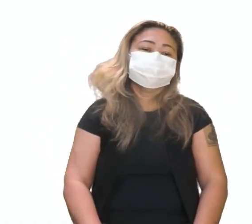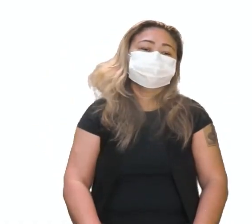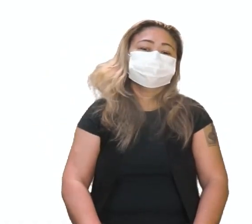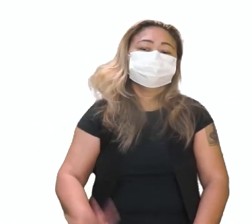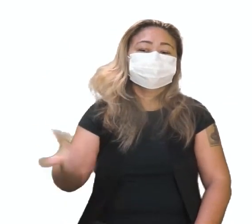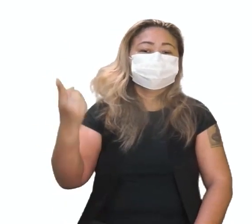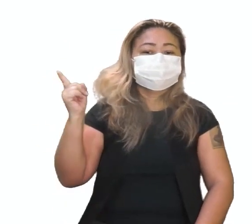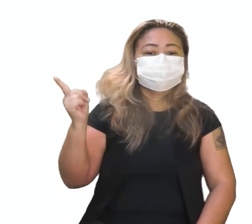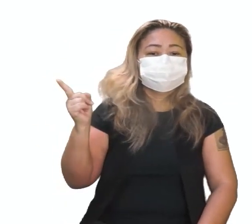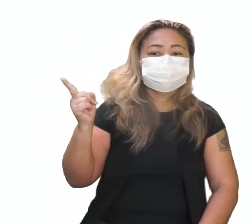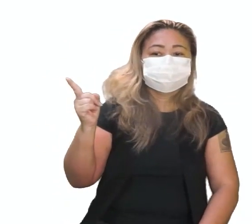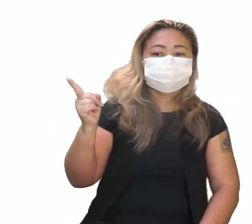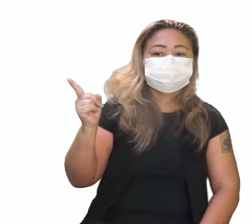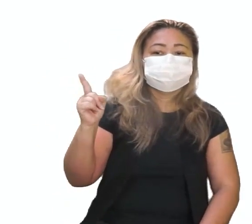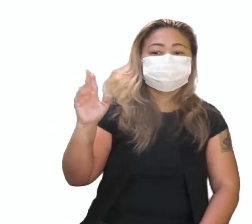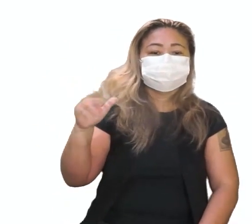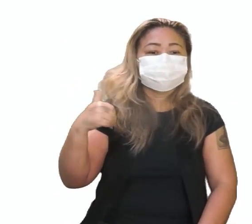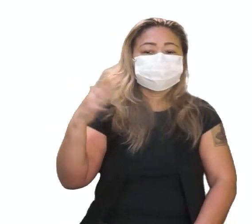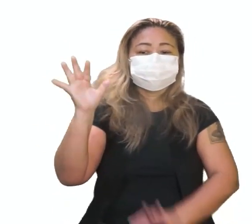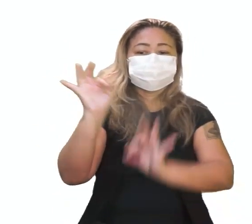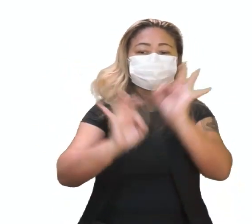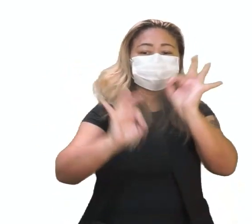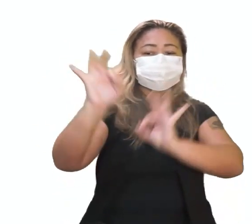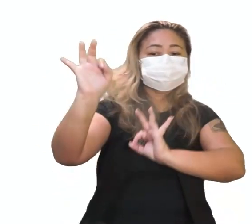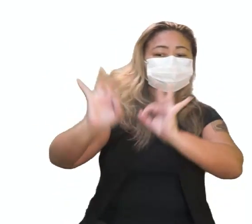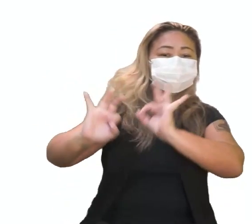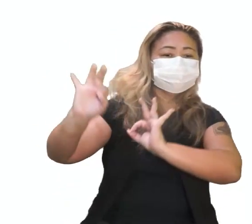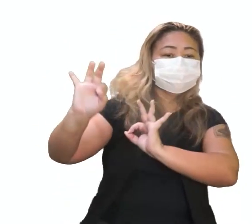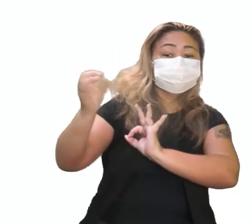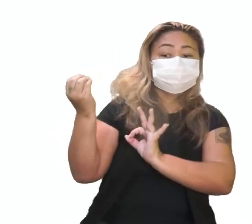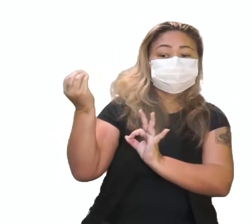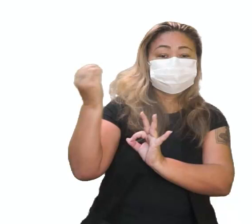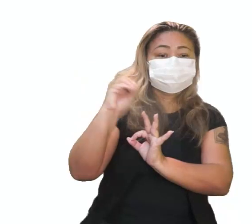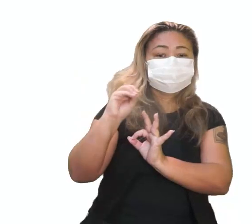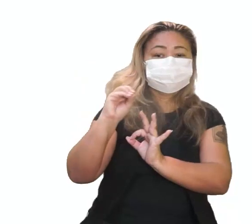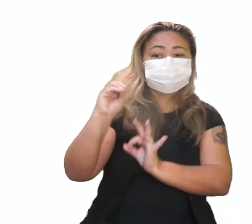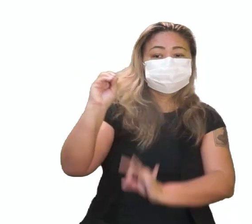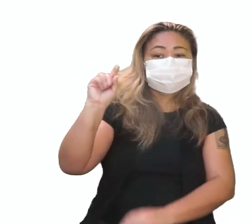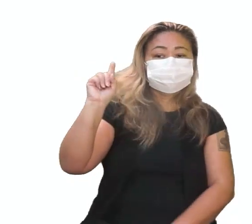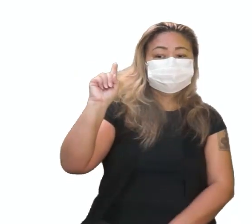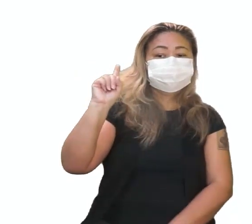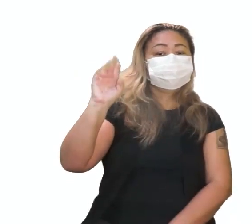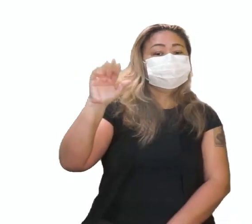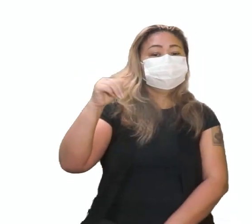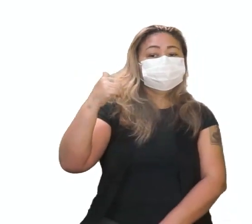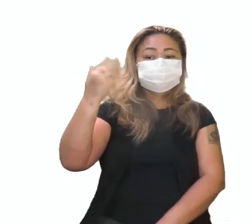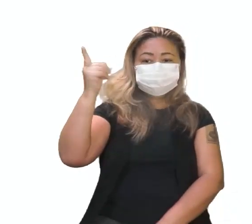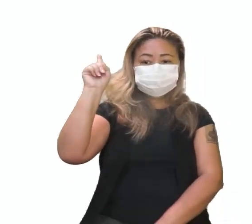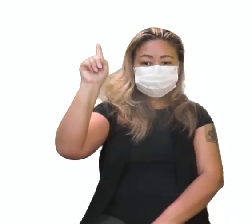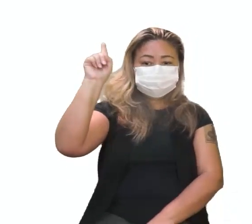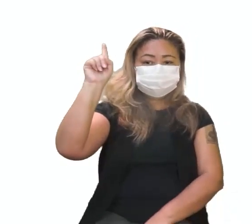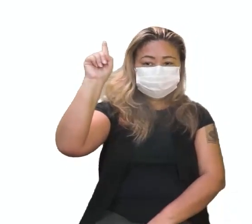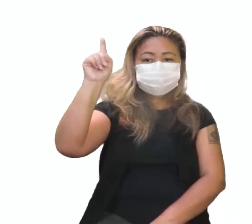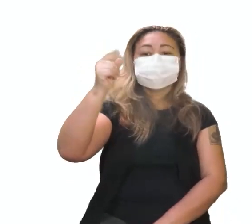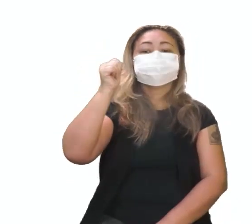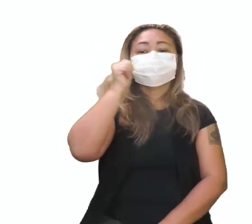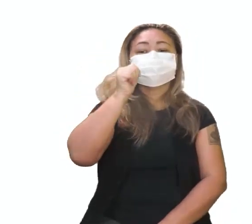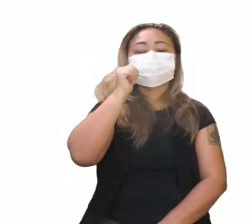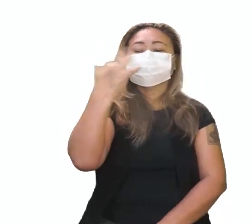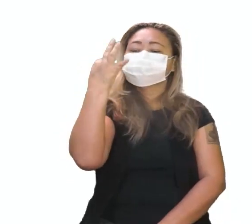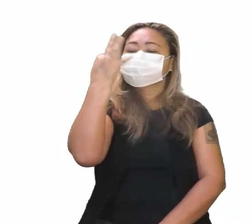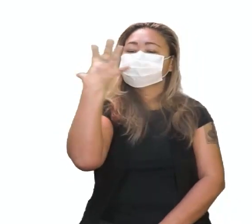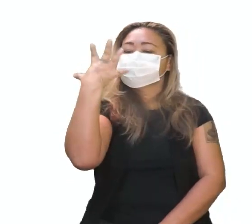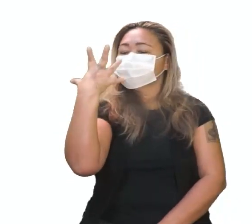Acontece. Olha lá. Então, no esqueminha. Tá lá, Ali em cima, do ladinho, tá a Rosalinda Franklin, linda e